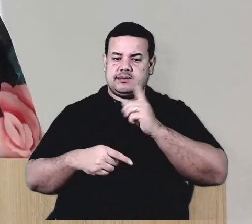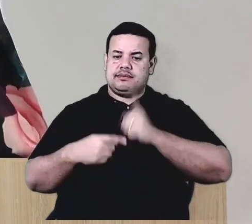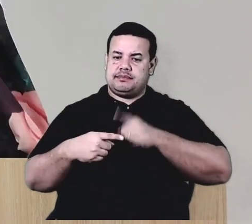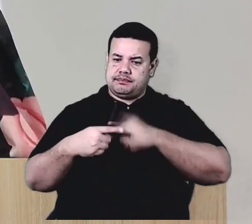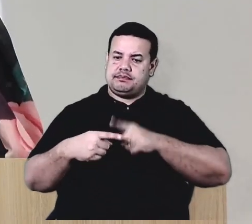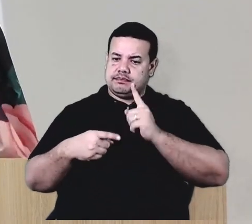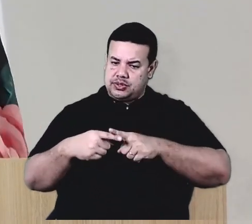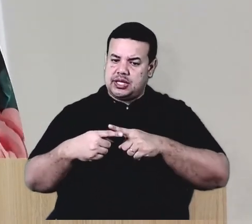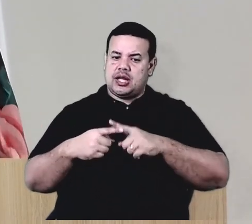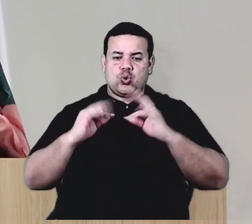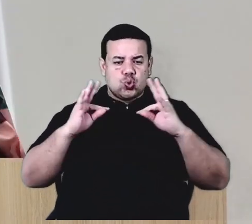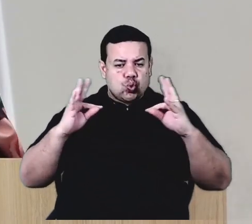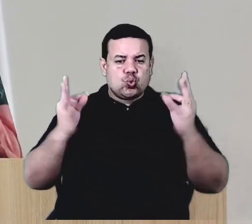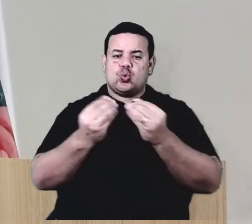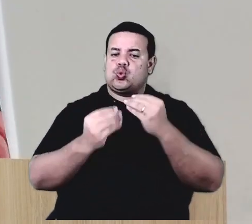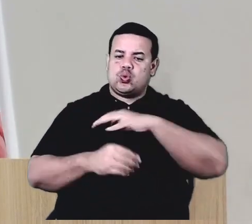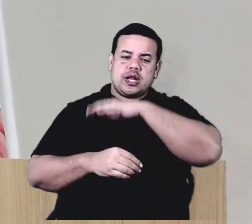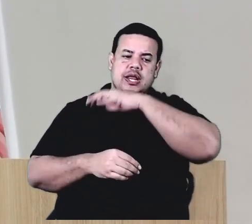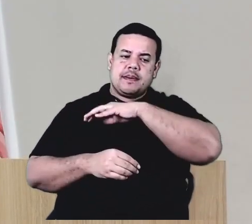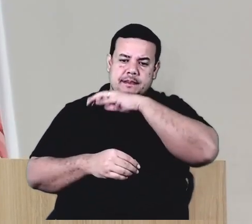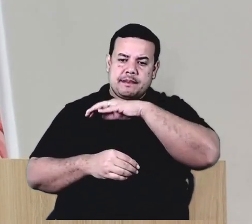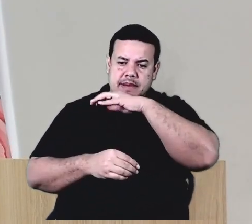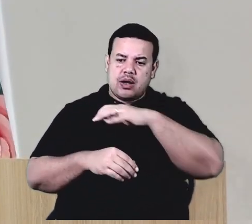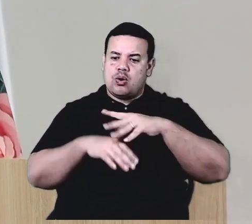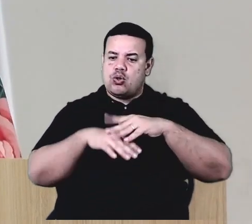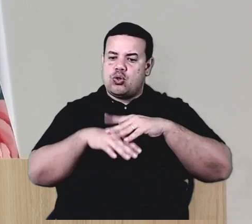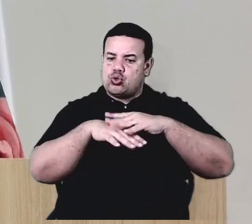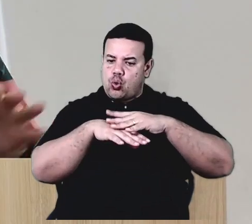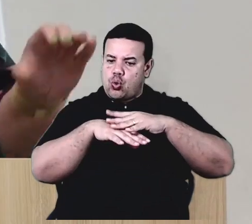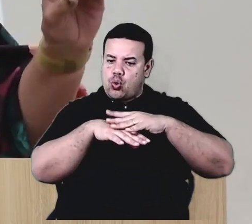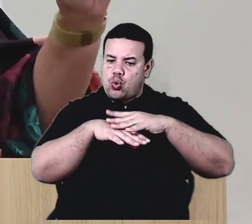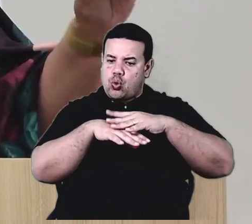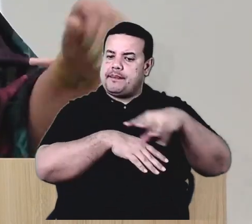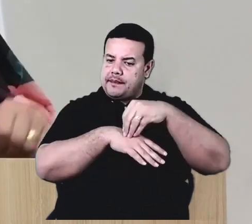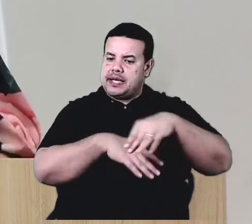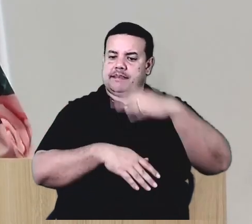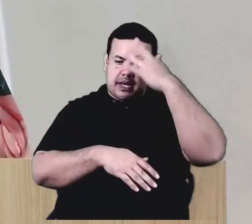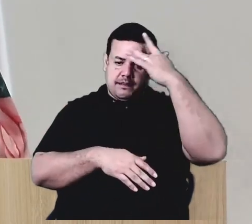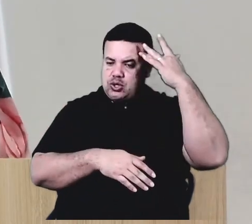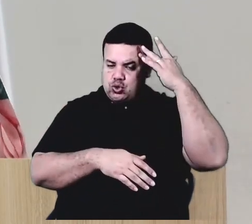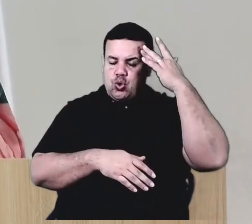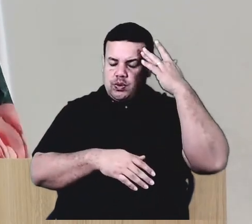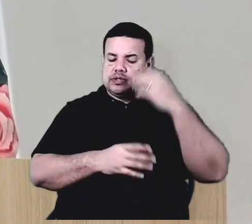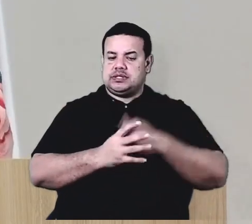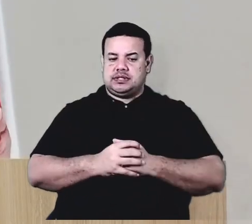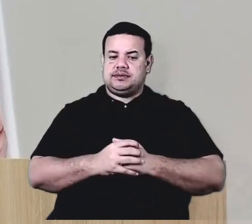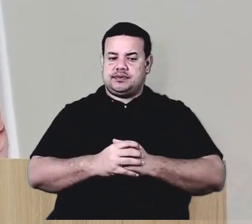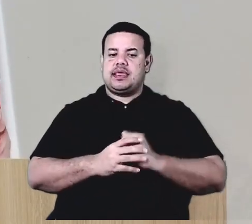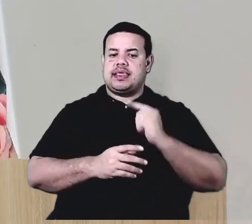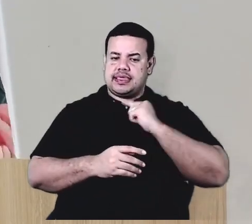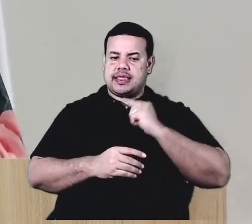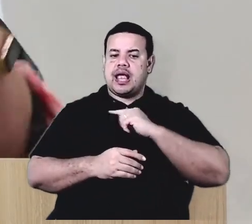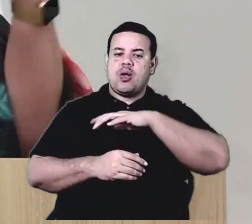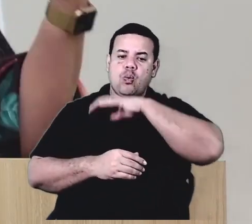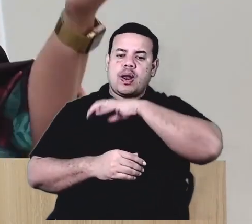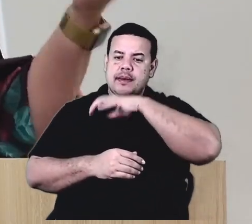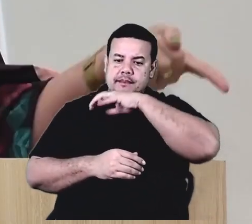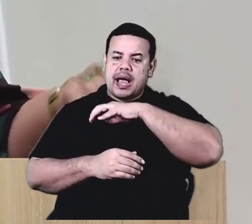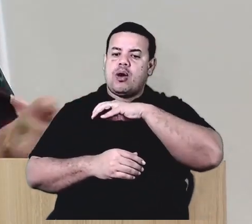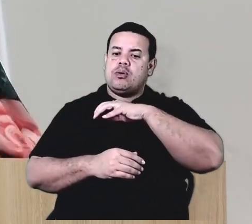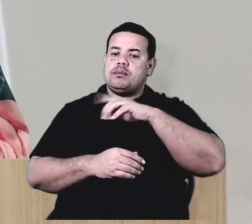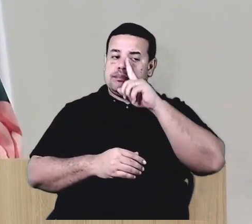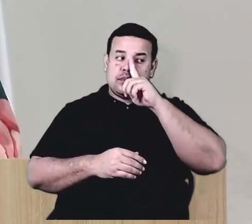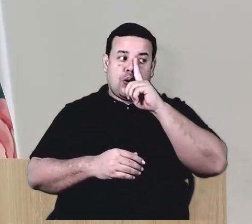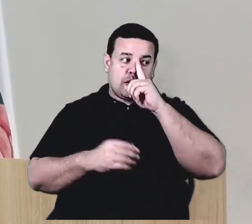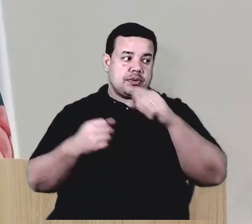Existem doenças zoonoses, existe doença que transmite para as pessoas. Existe um animal na rua, ele causa um acidente, ele derruba um motoqueiro, ele vai para a saúde